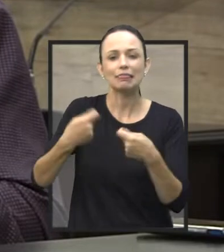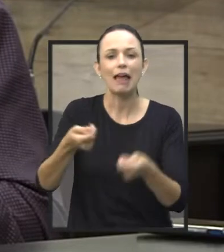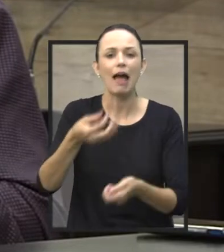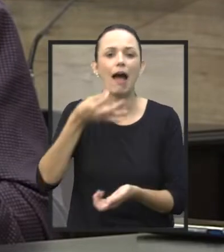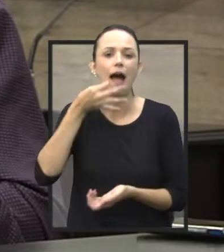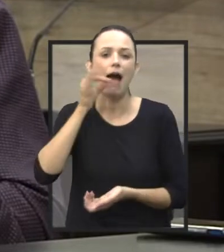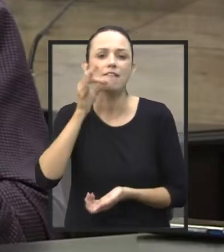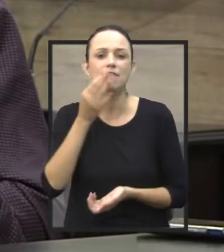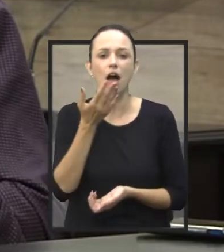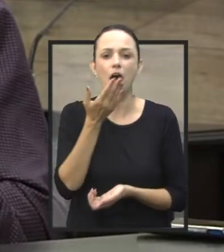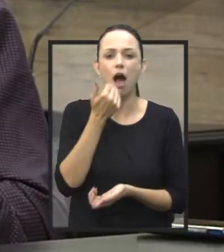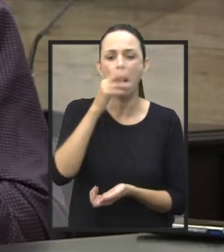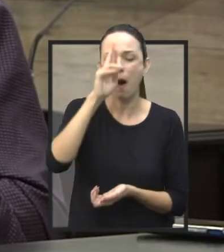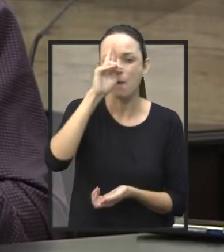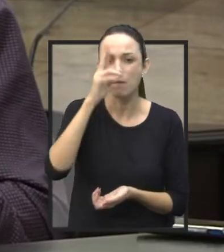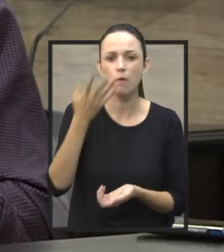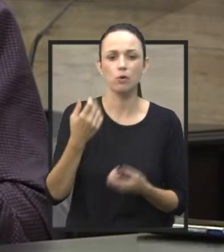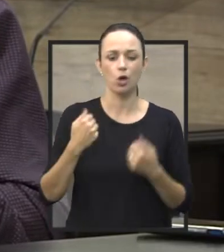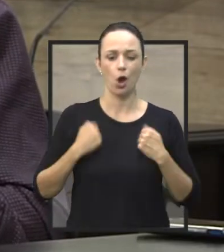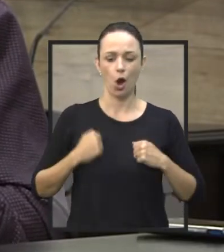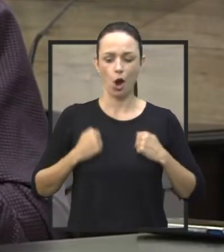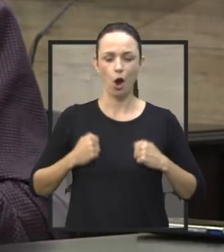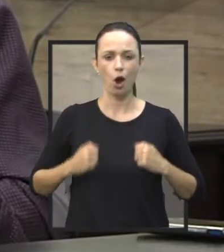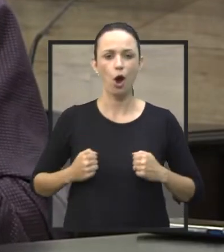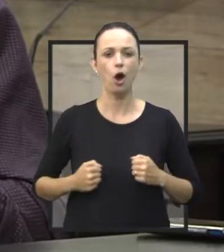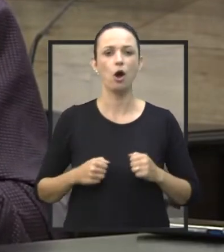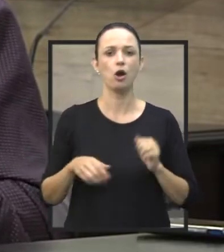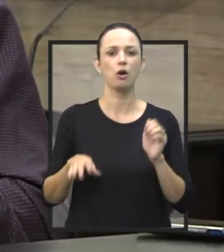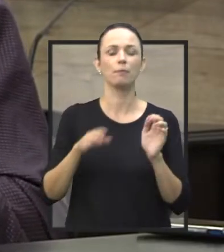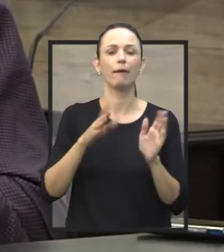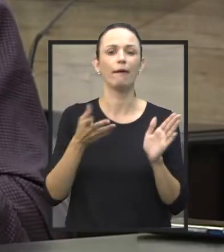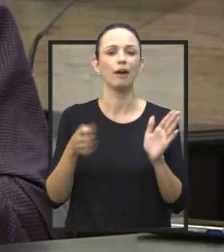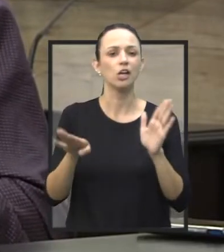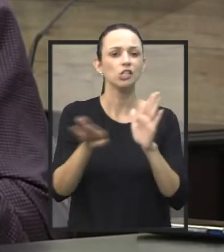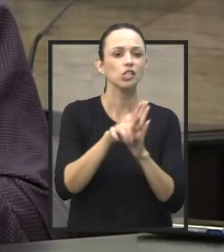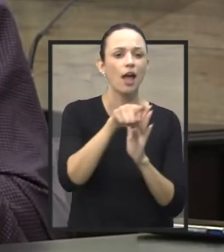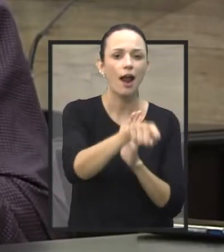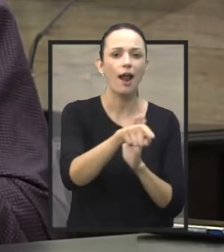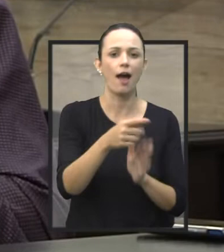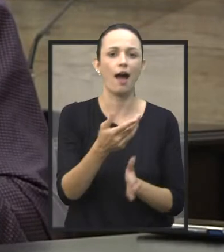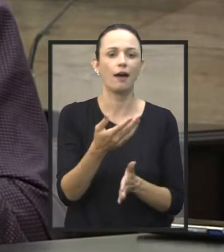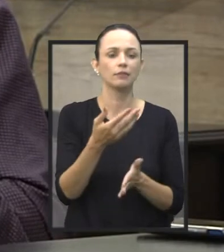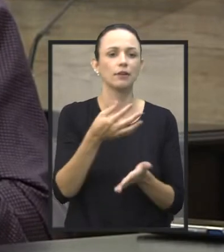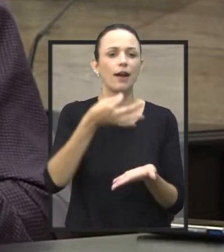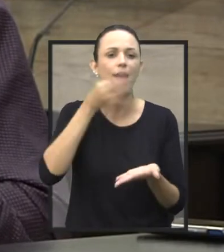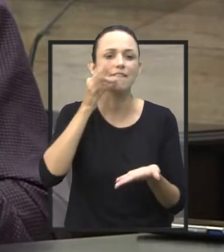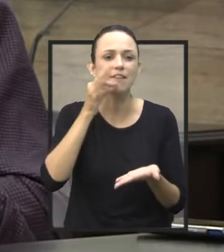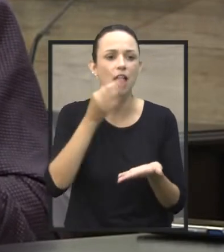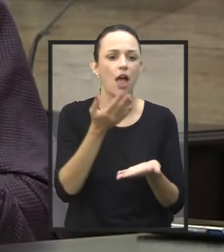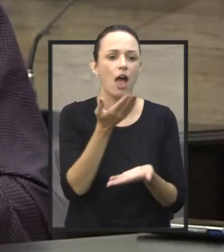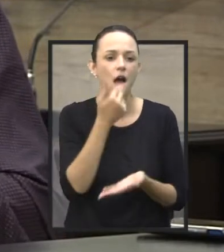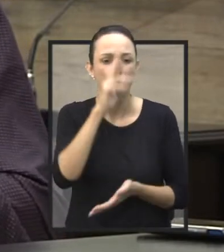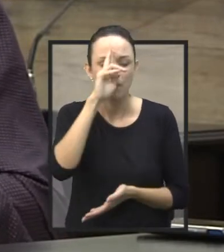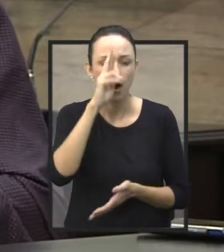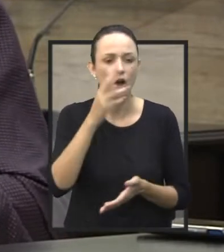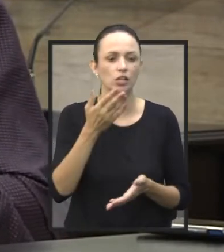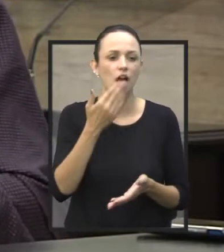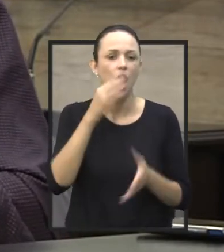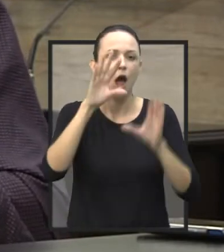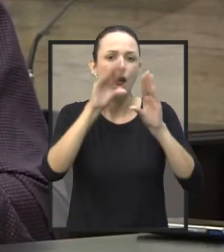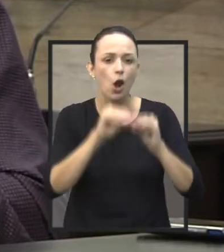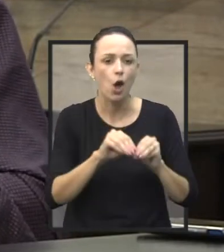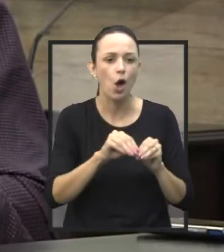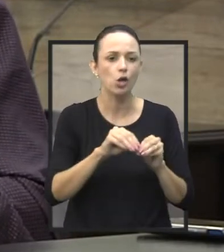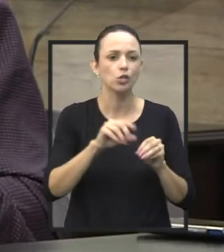artigo de higiene pessoal, e só ele chega lá, ele almoça, toma café da manhã, almoça, janta, tem os produtos que